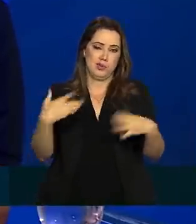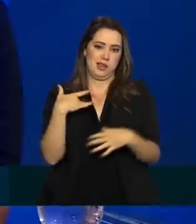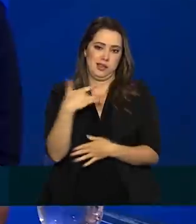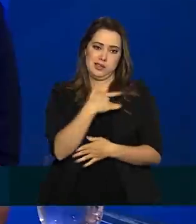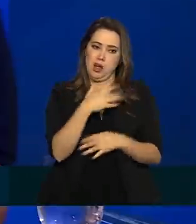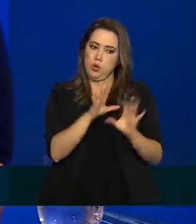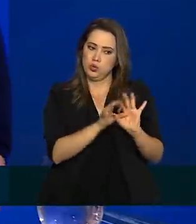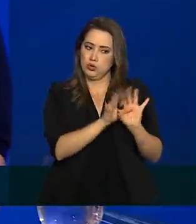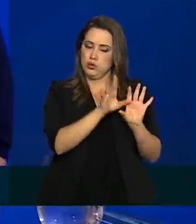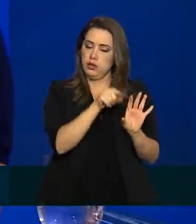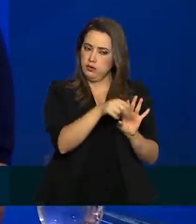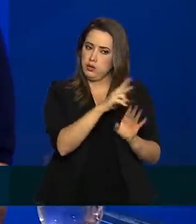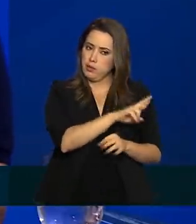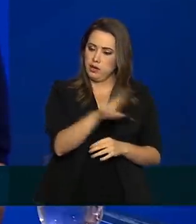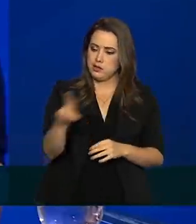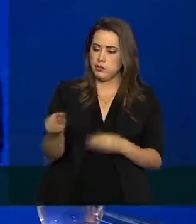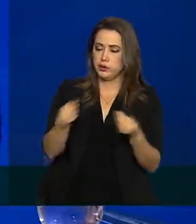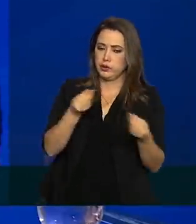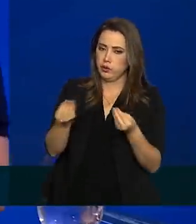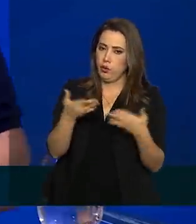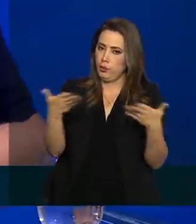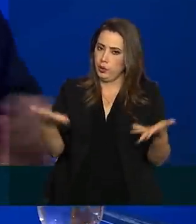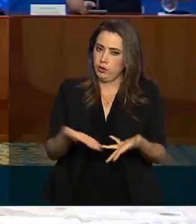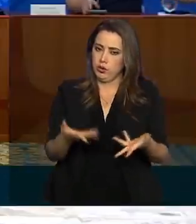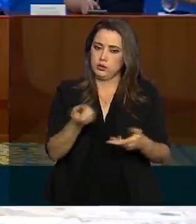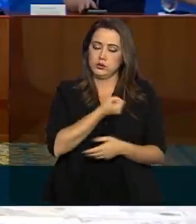responder como enfrentar o dado.